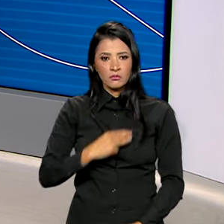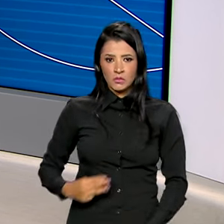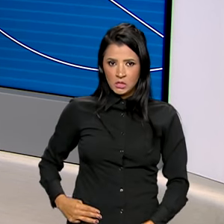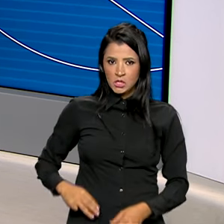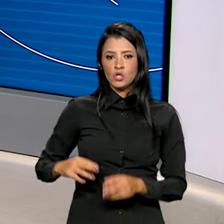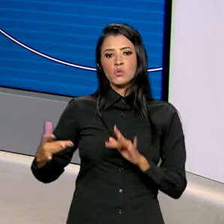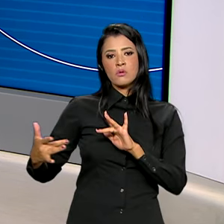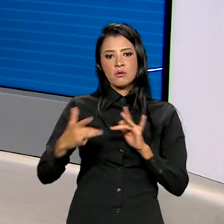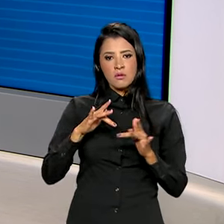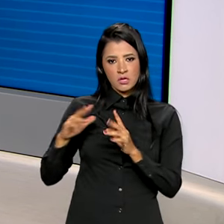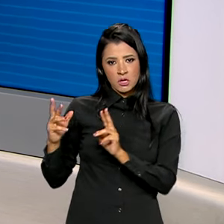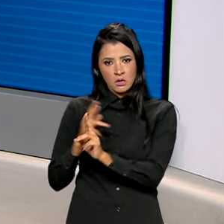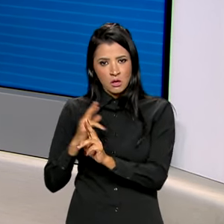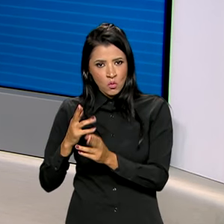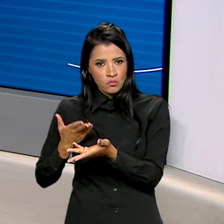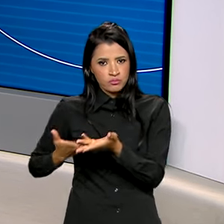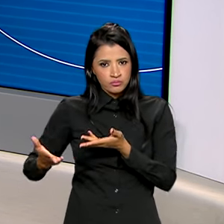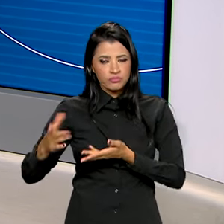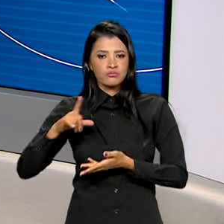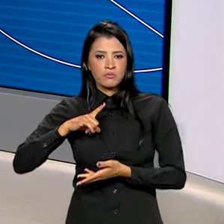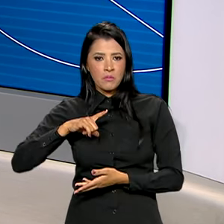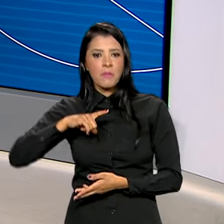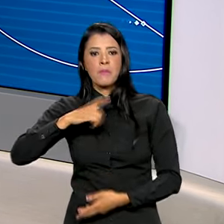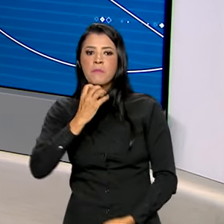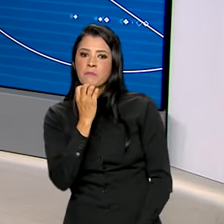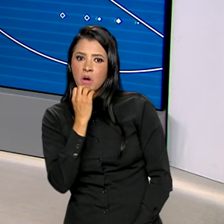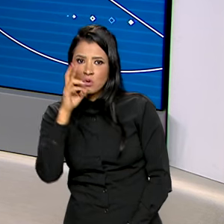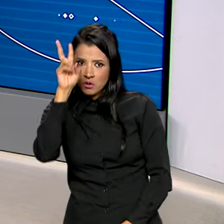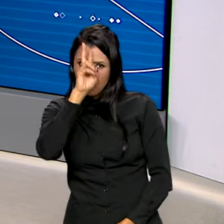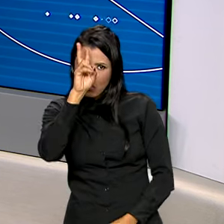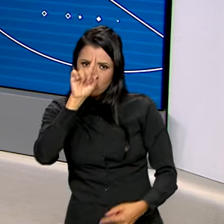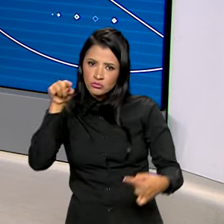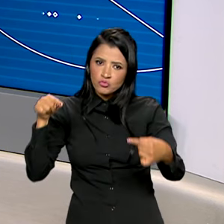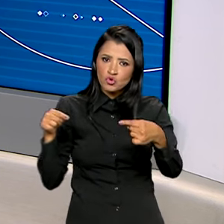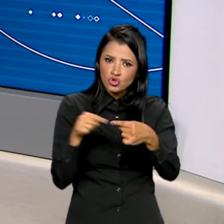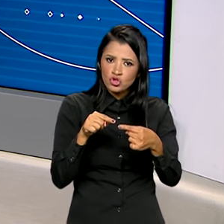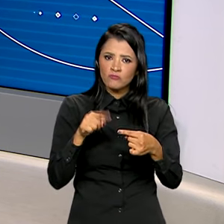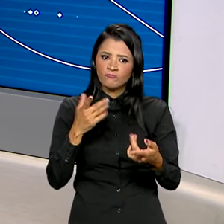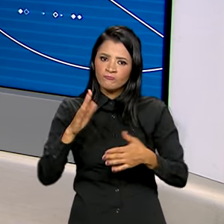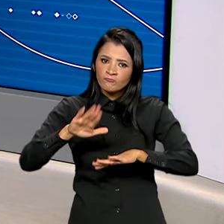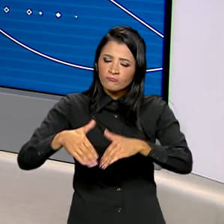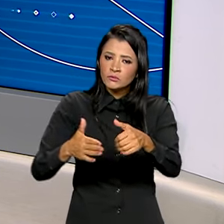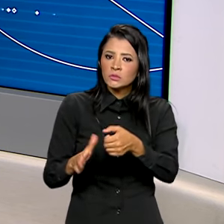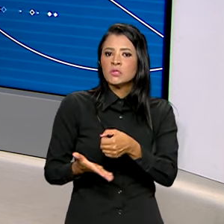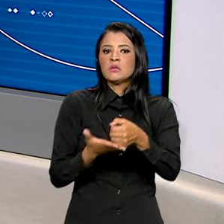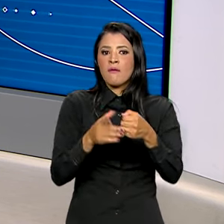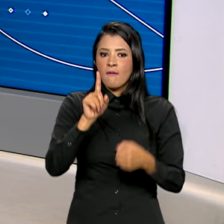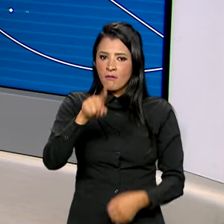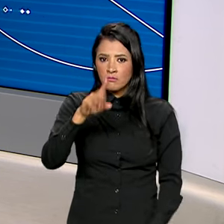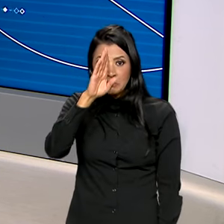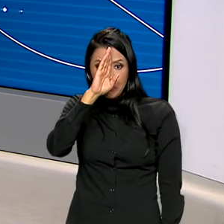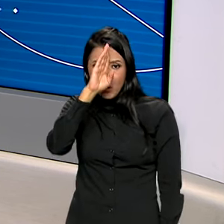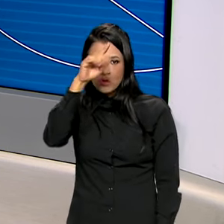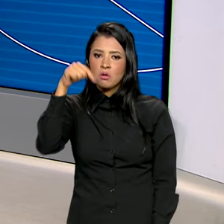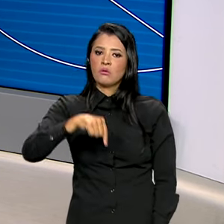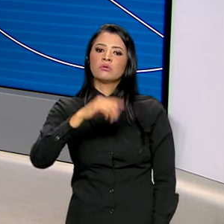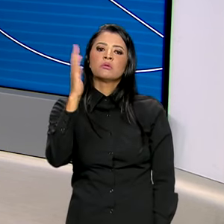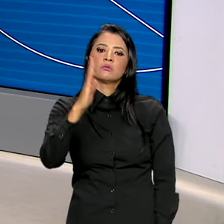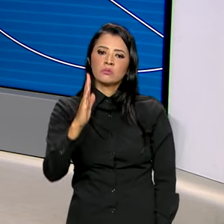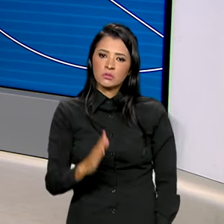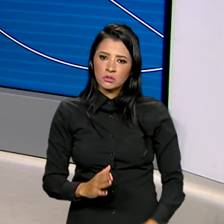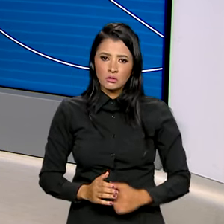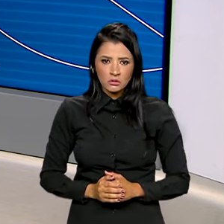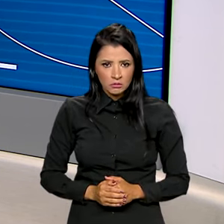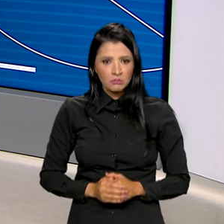Relações Exteriores, Mauro Vieira, lembrou que os objetivos de desenvolvimento sustentável são prioridade para o Brasil.